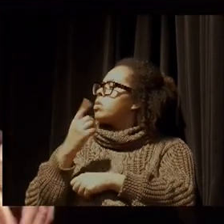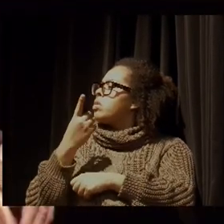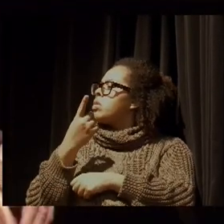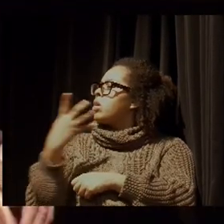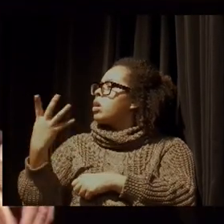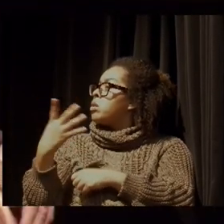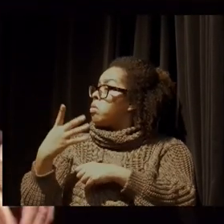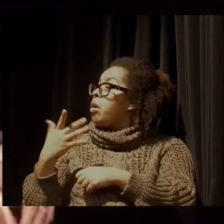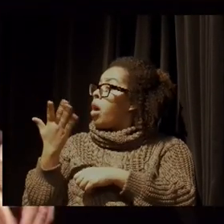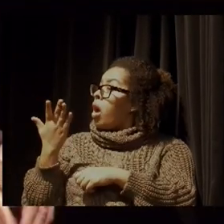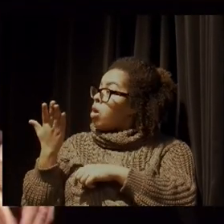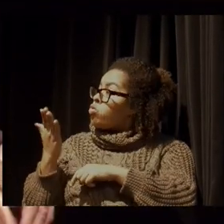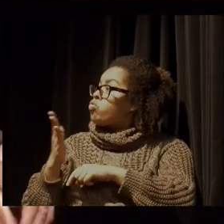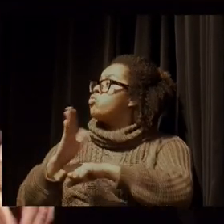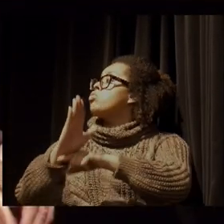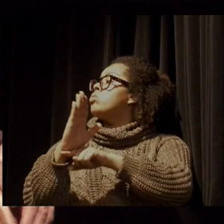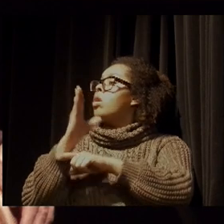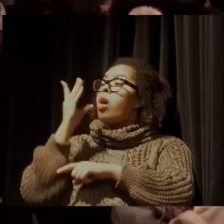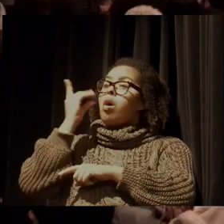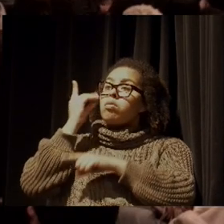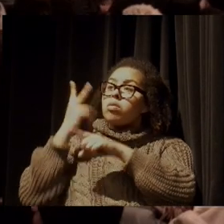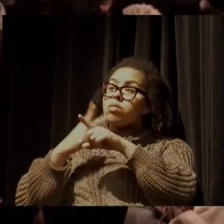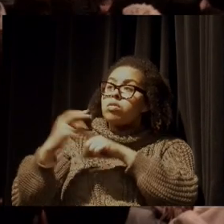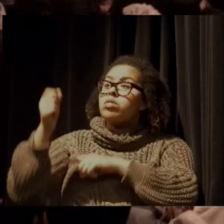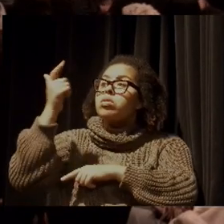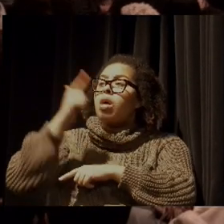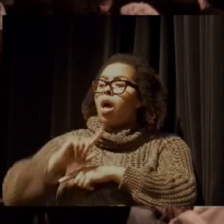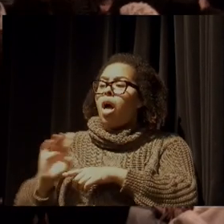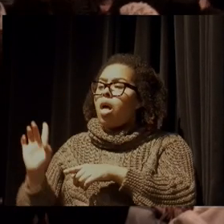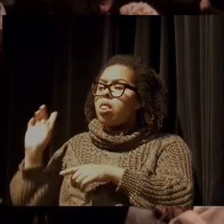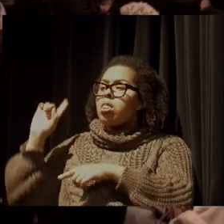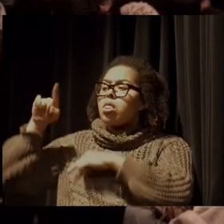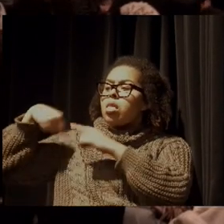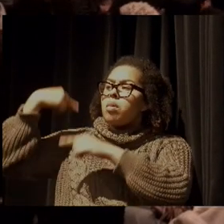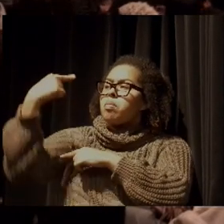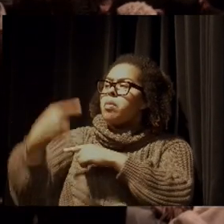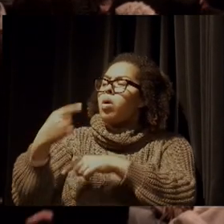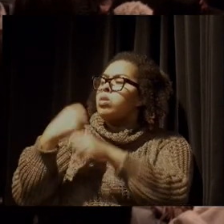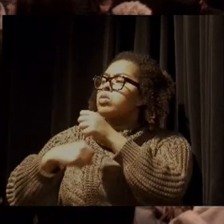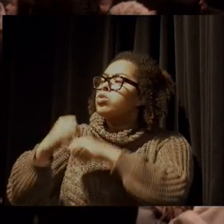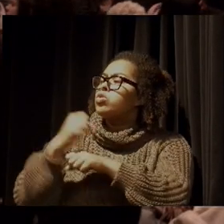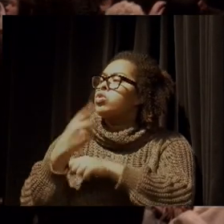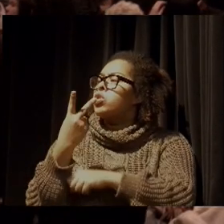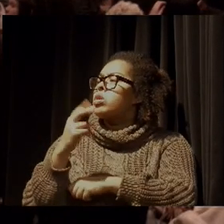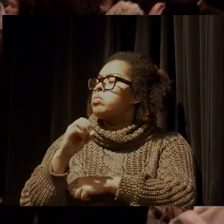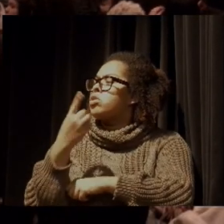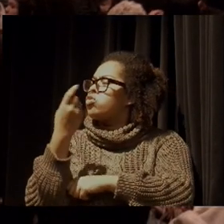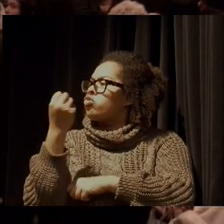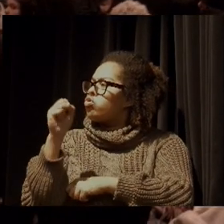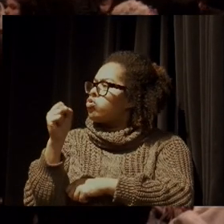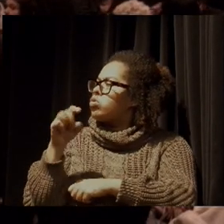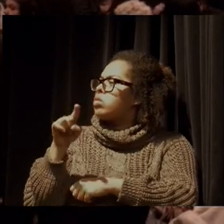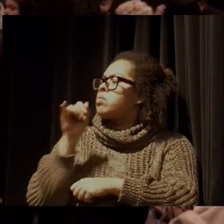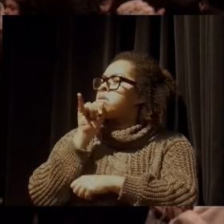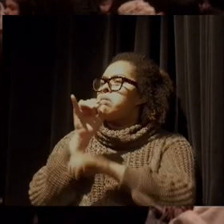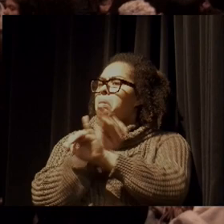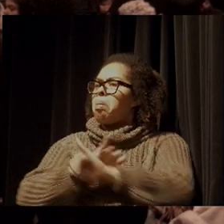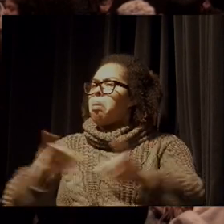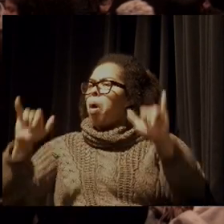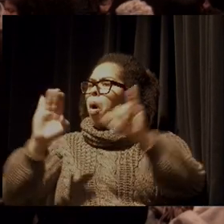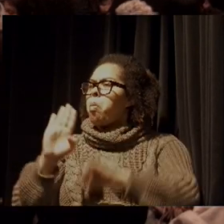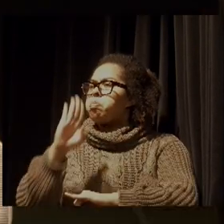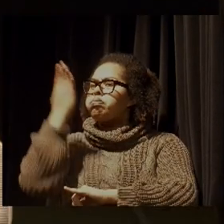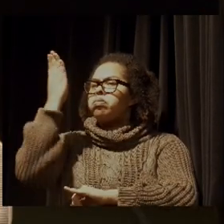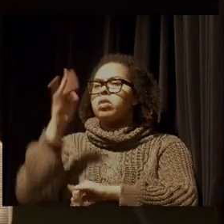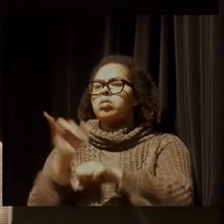muito na reeleição. E aí, em 2018, vem já no sentido das fake news ser um